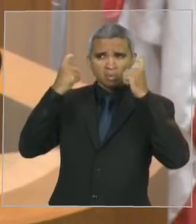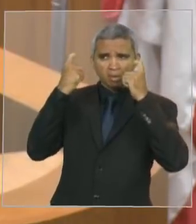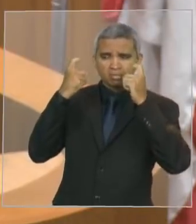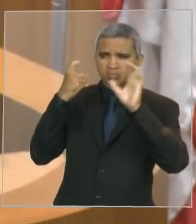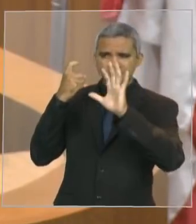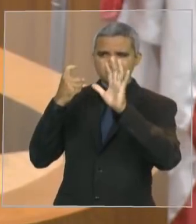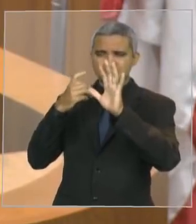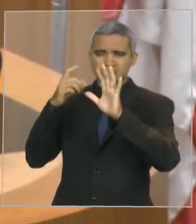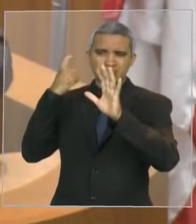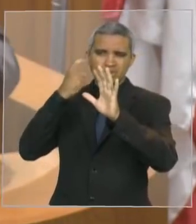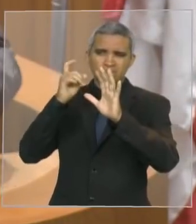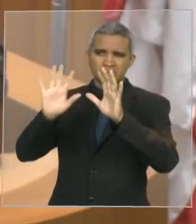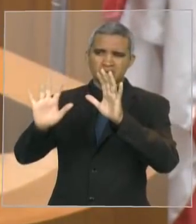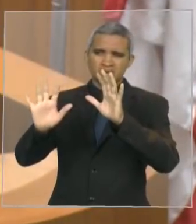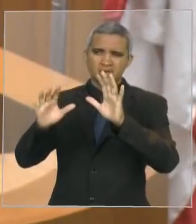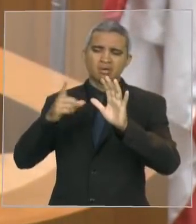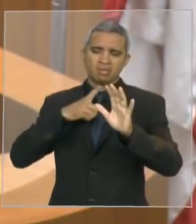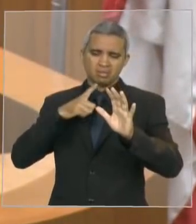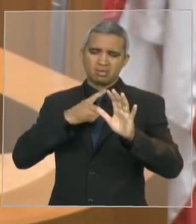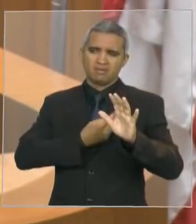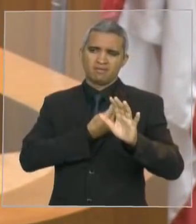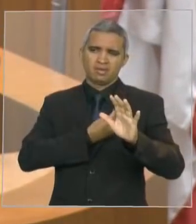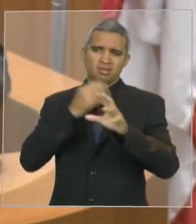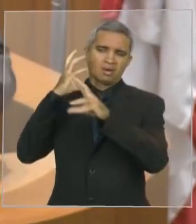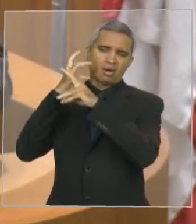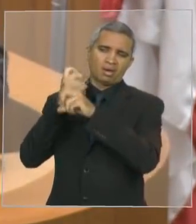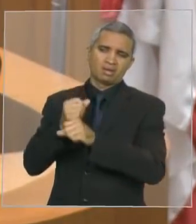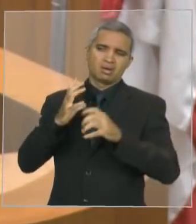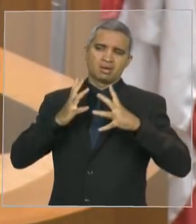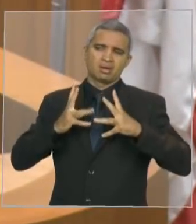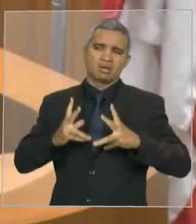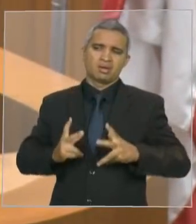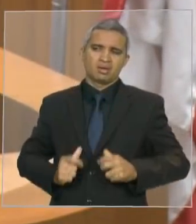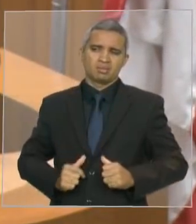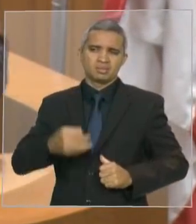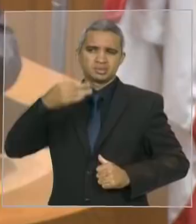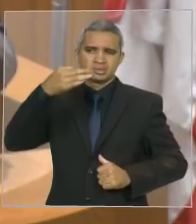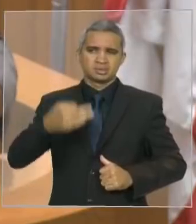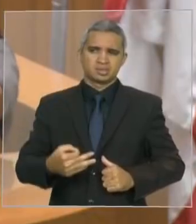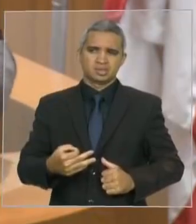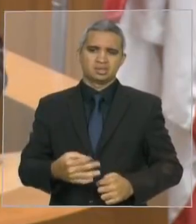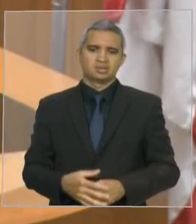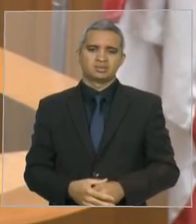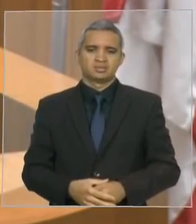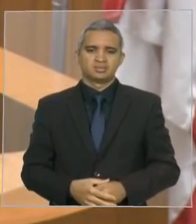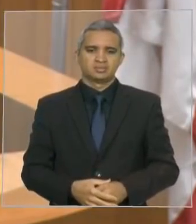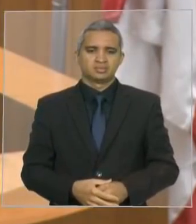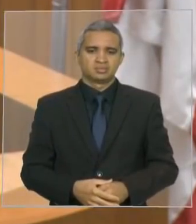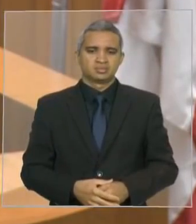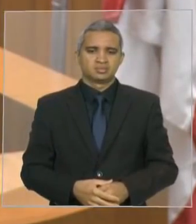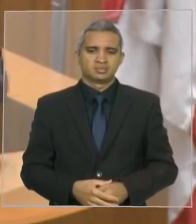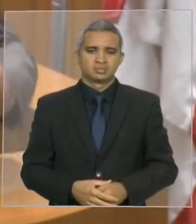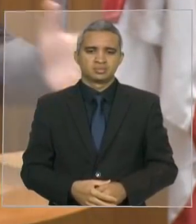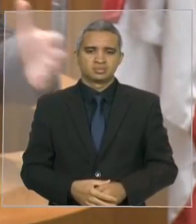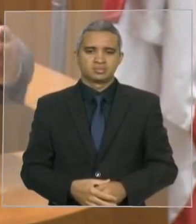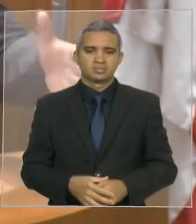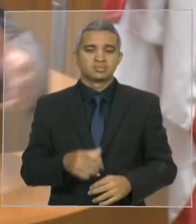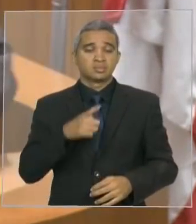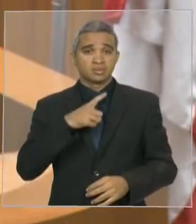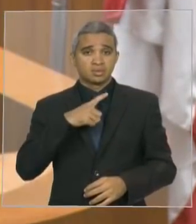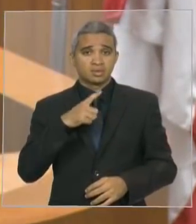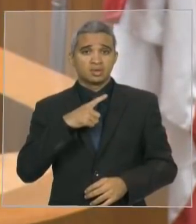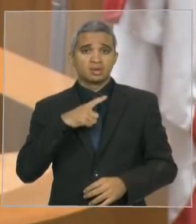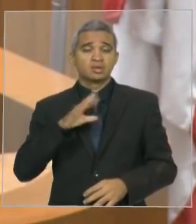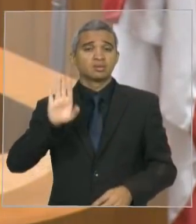não se preocupem, tenho minha ficha limpa. E isso dá margem aos carnificeiros. Existe um pré